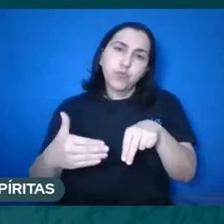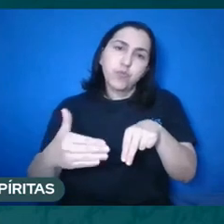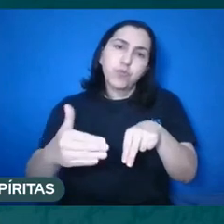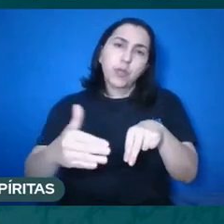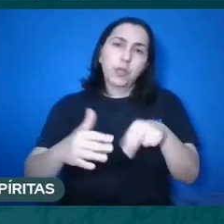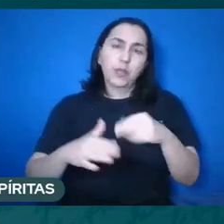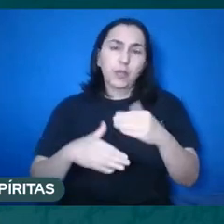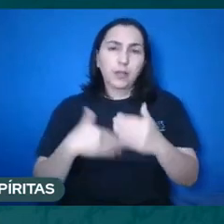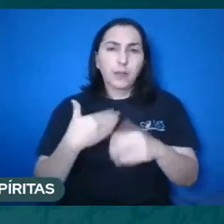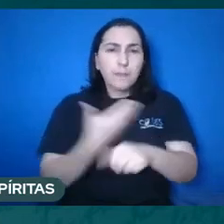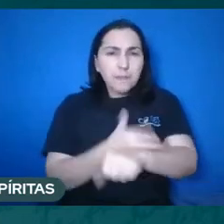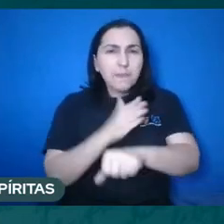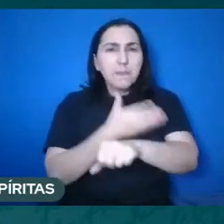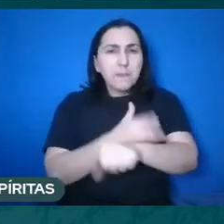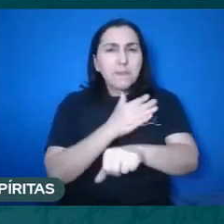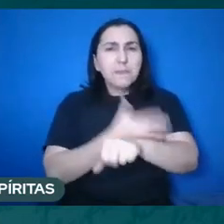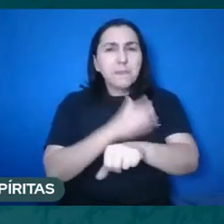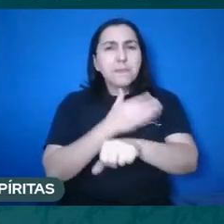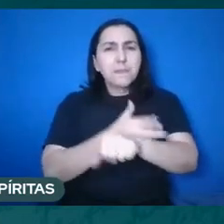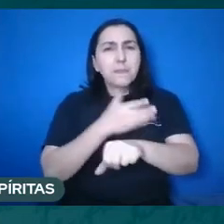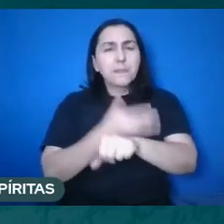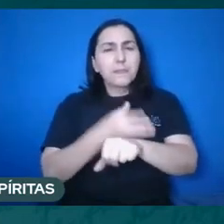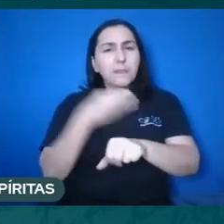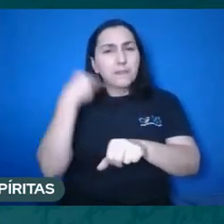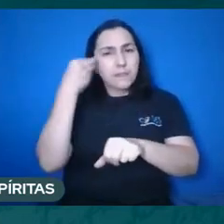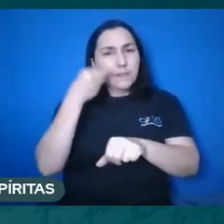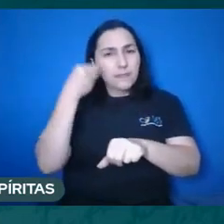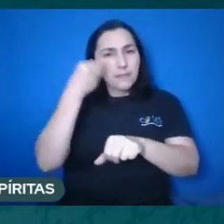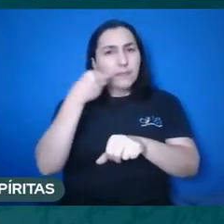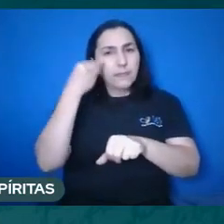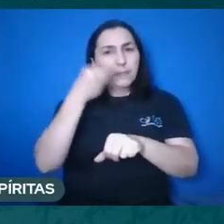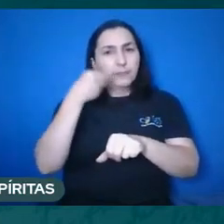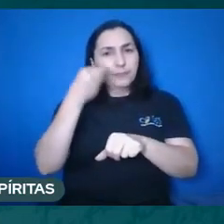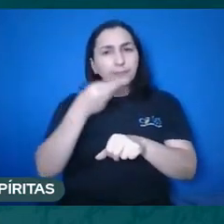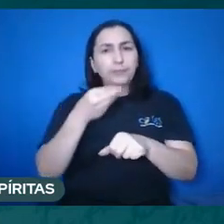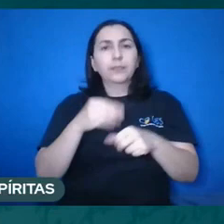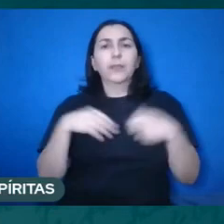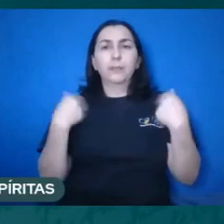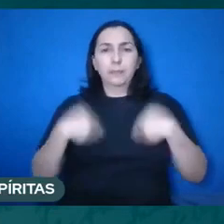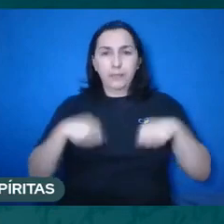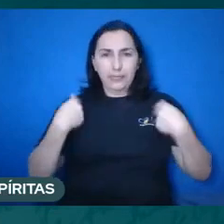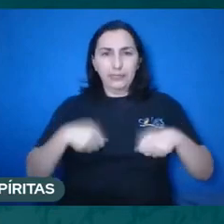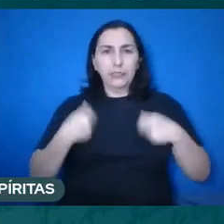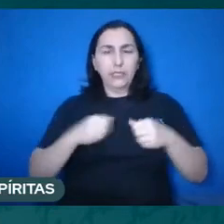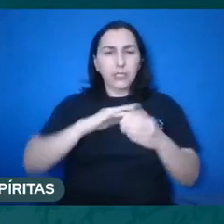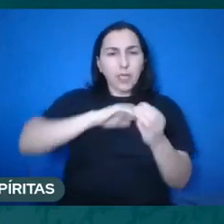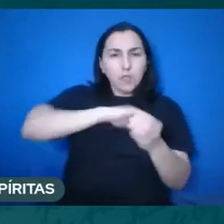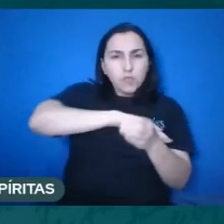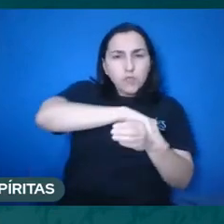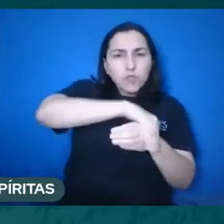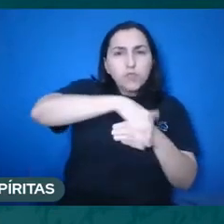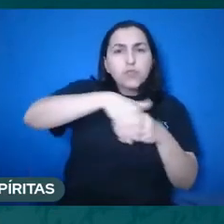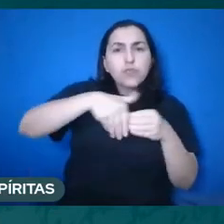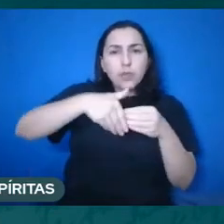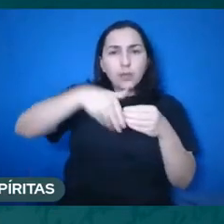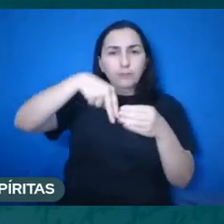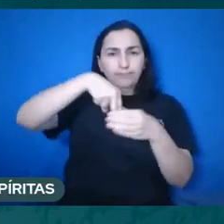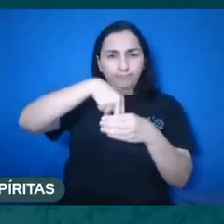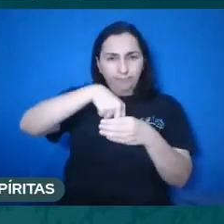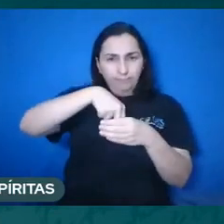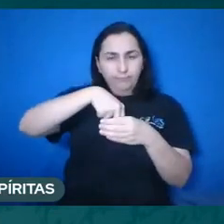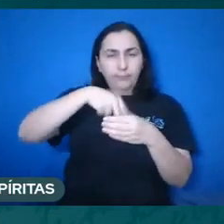da alma, do intelecto, na doxa, ou seja, na corporidade, no mundo dos sentidos.